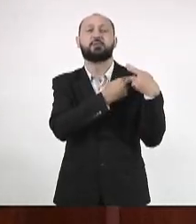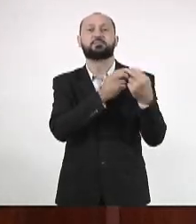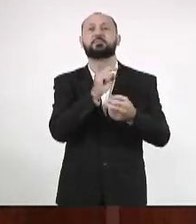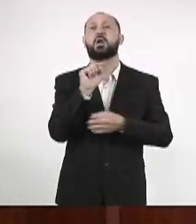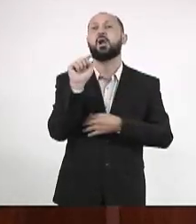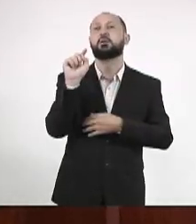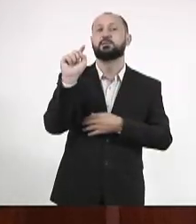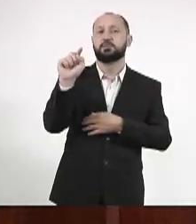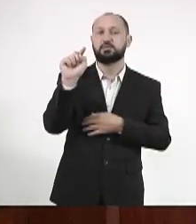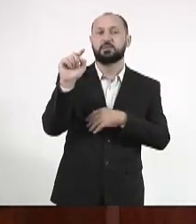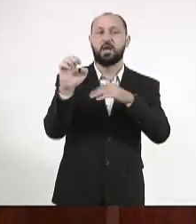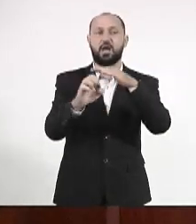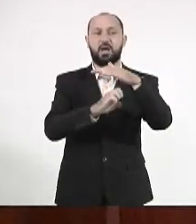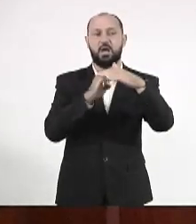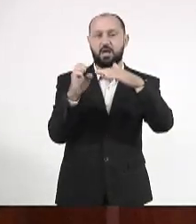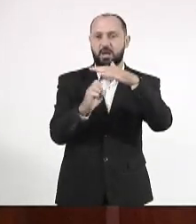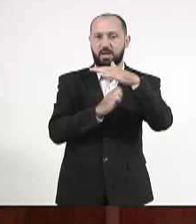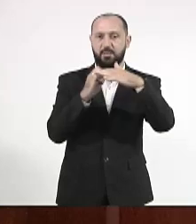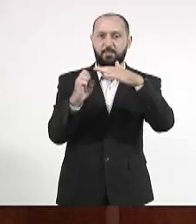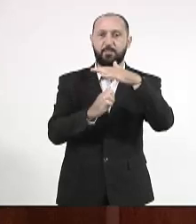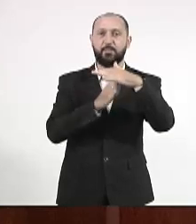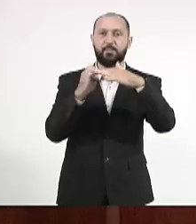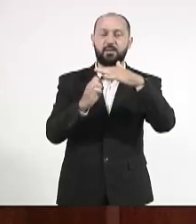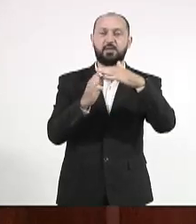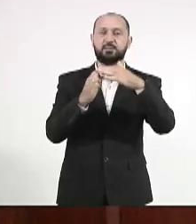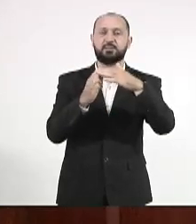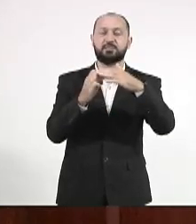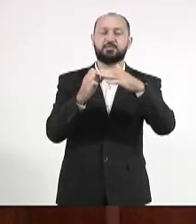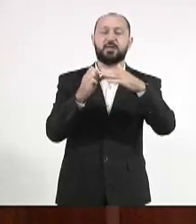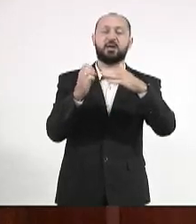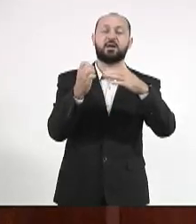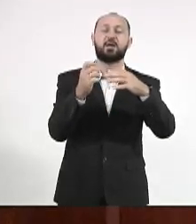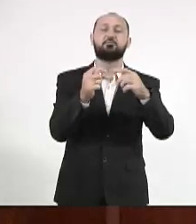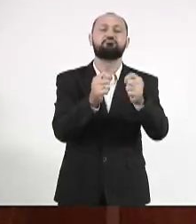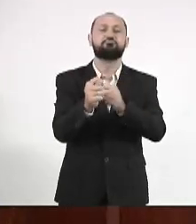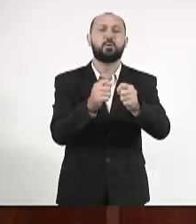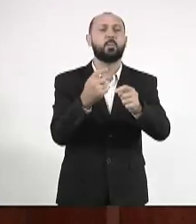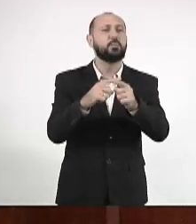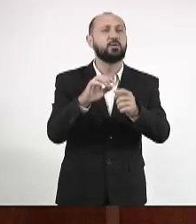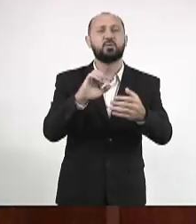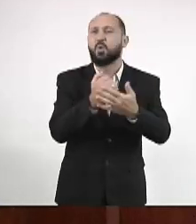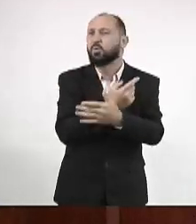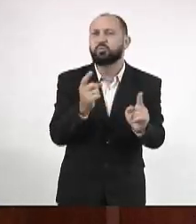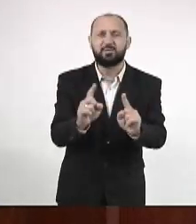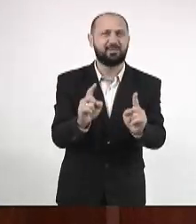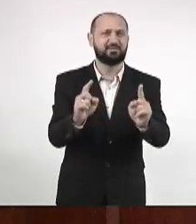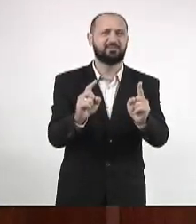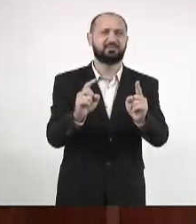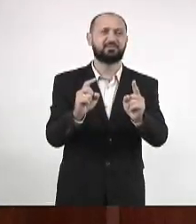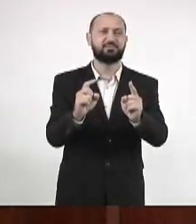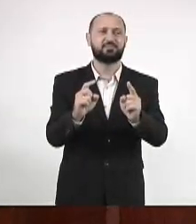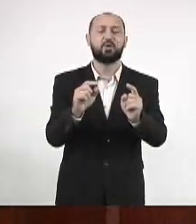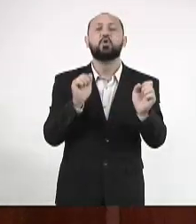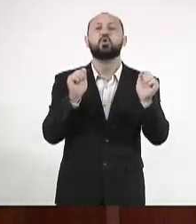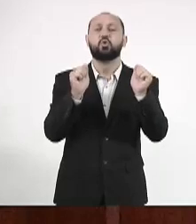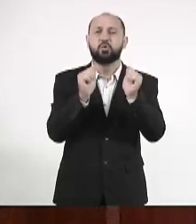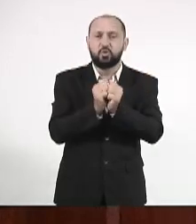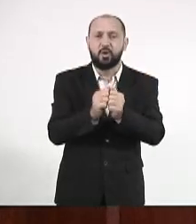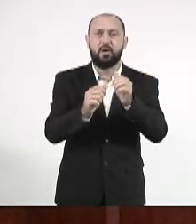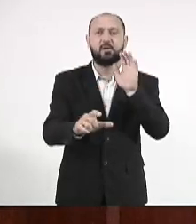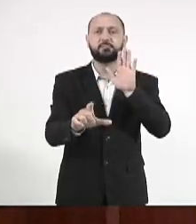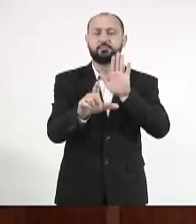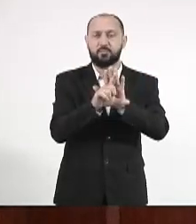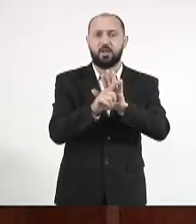das empresas reguladoras, porque não funciona. então, justamente, é